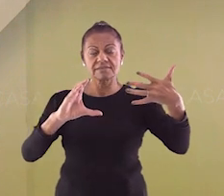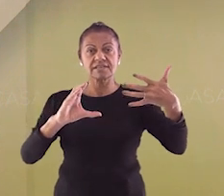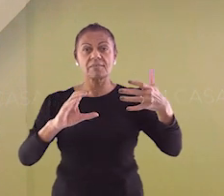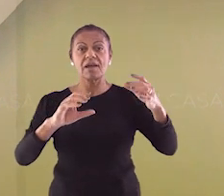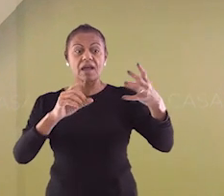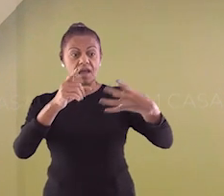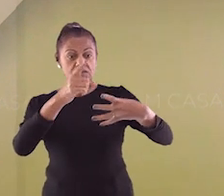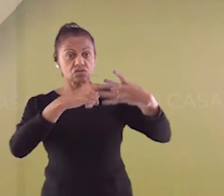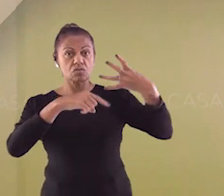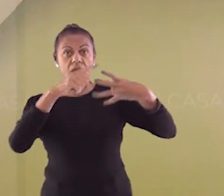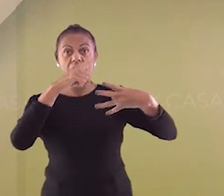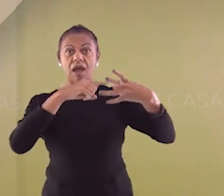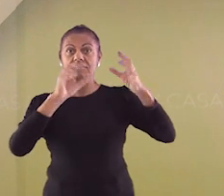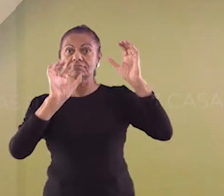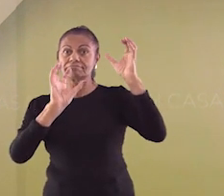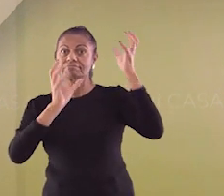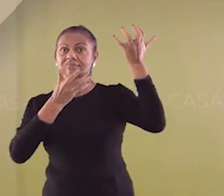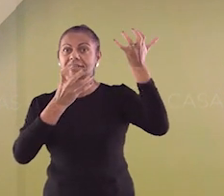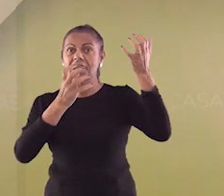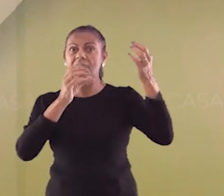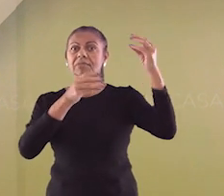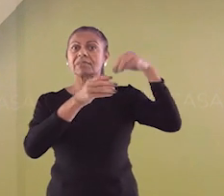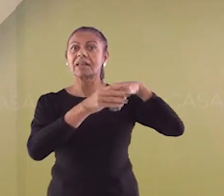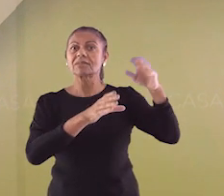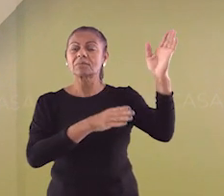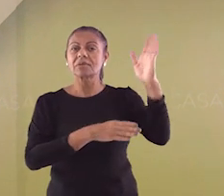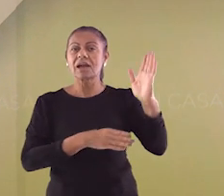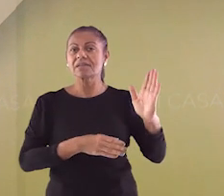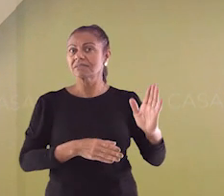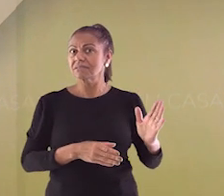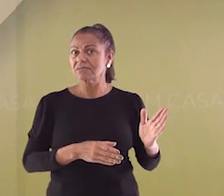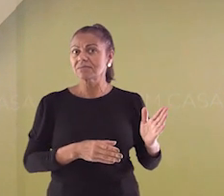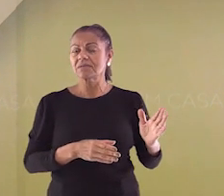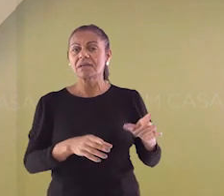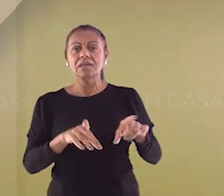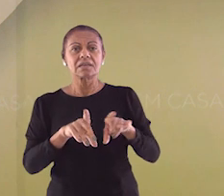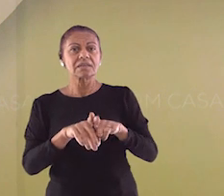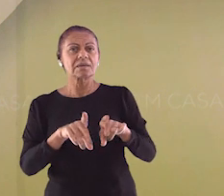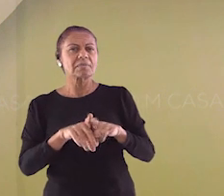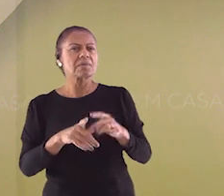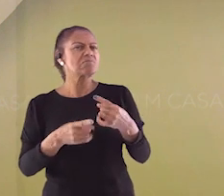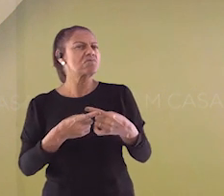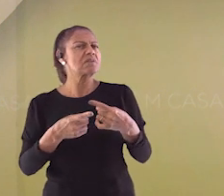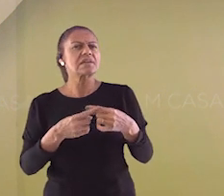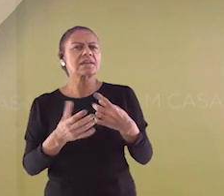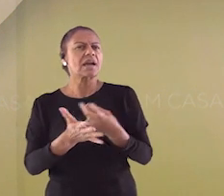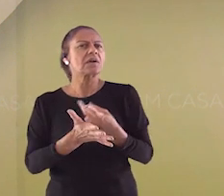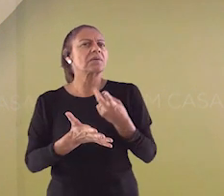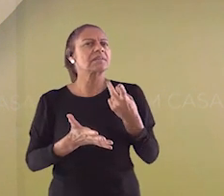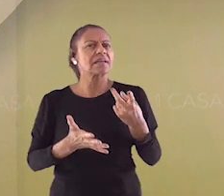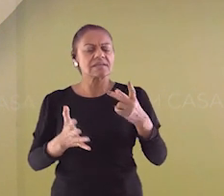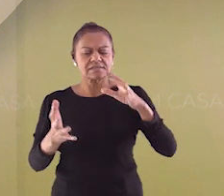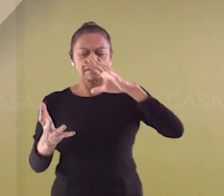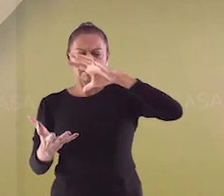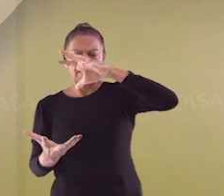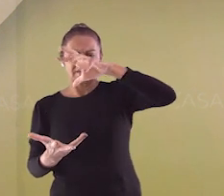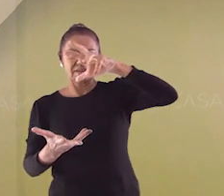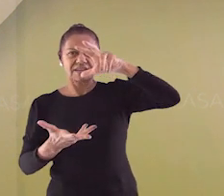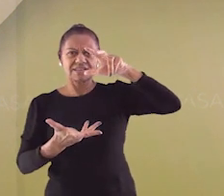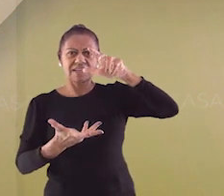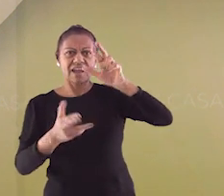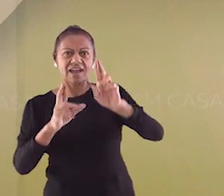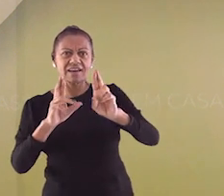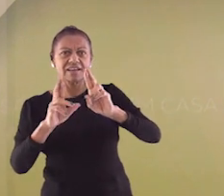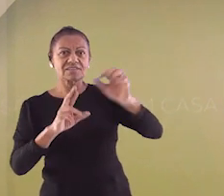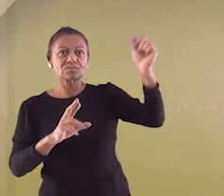Brasil, entendemos que as estações do ano, elas existem devido à inclinação do planeta Terra em relação